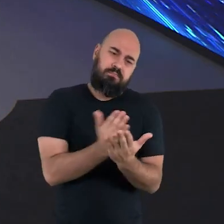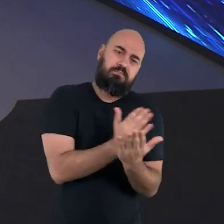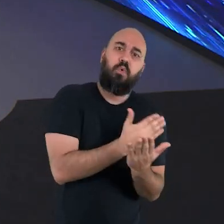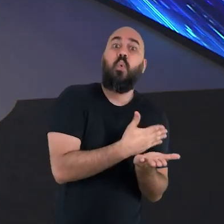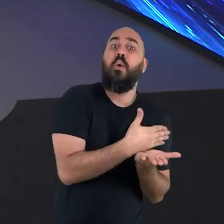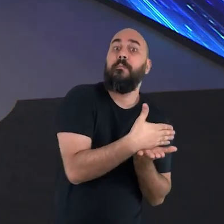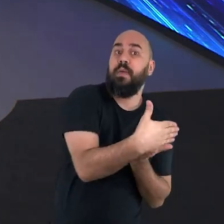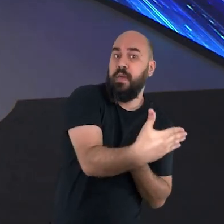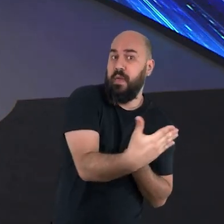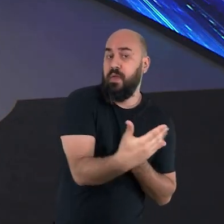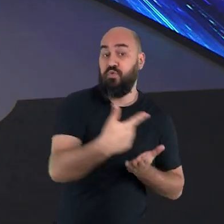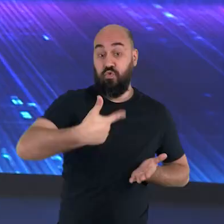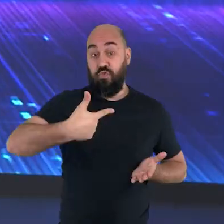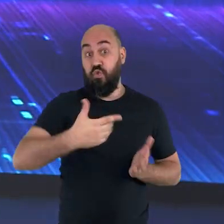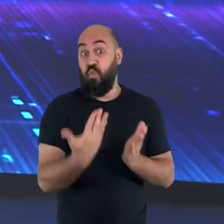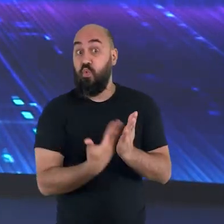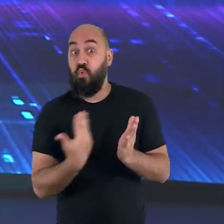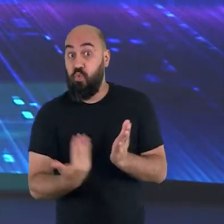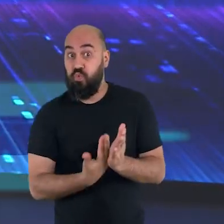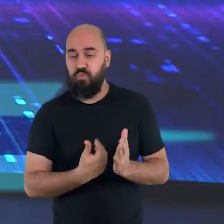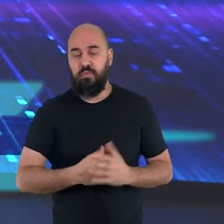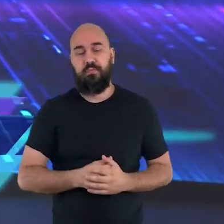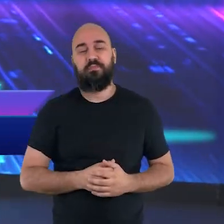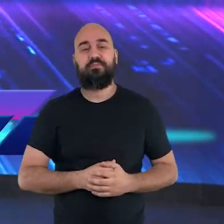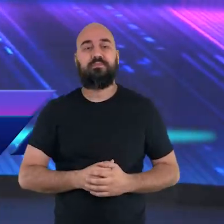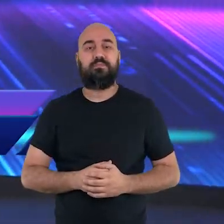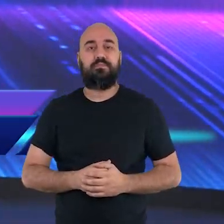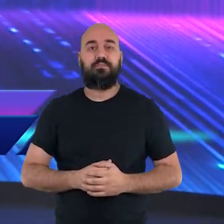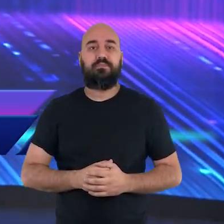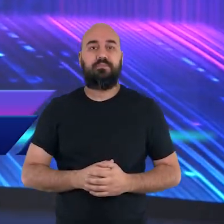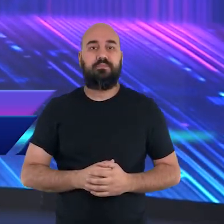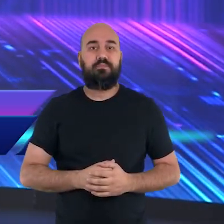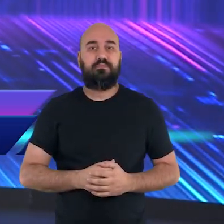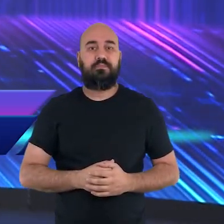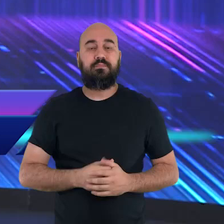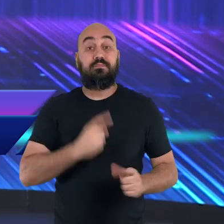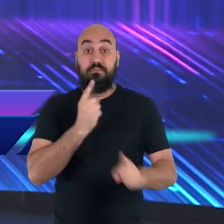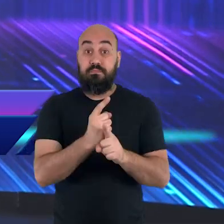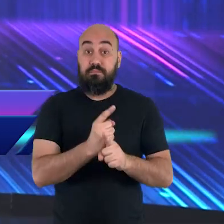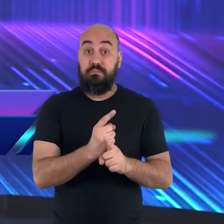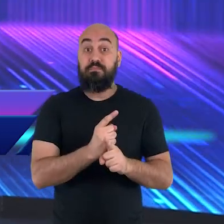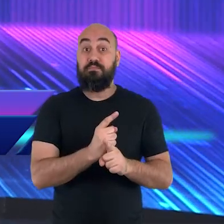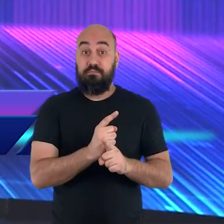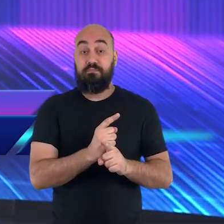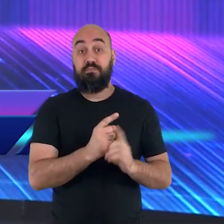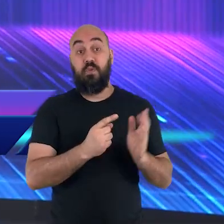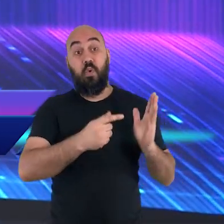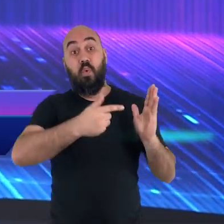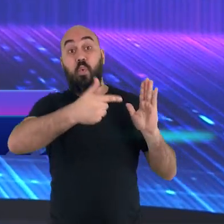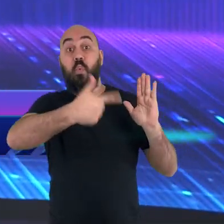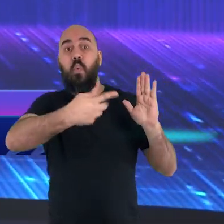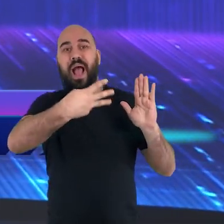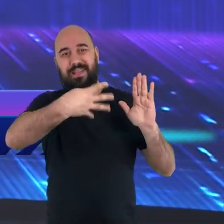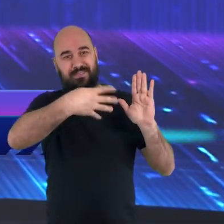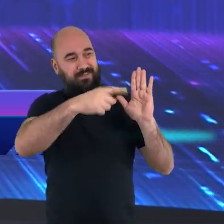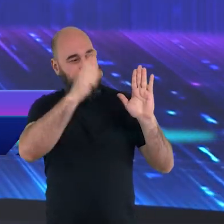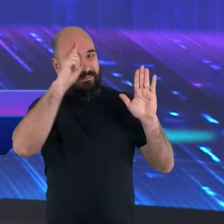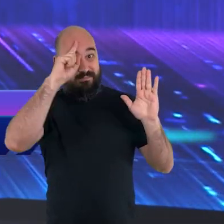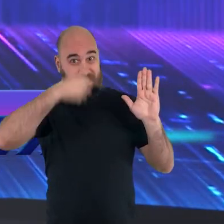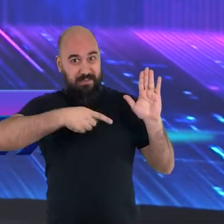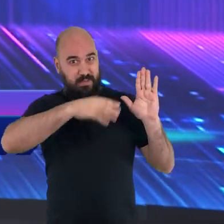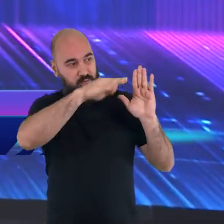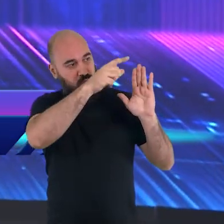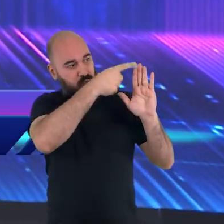segundo livro da Bíblia, capítulo 20, versículo 8. Aqui nós encontramos o quarto mandamento da lei de Deus. E olha que